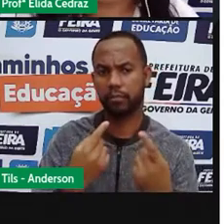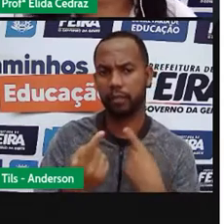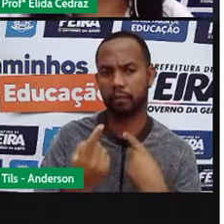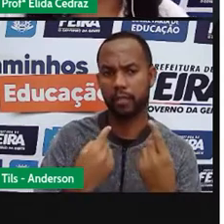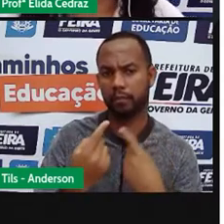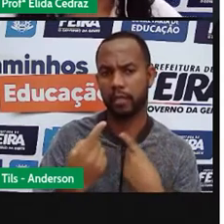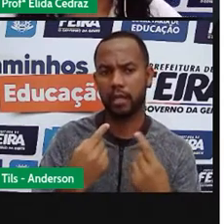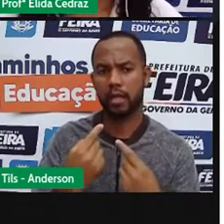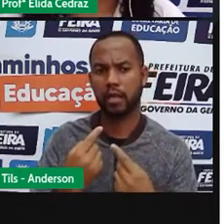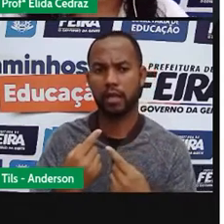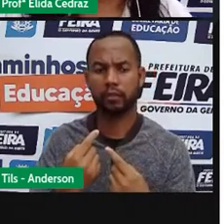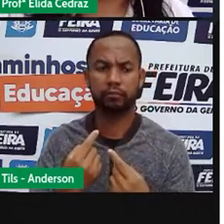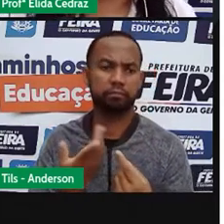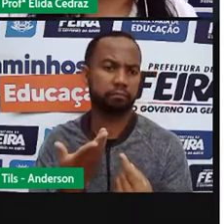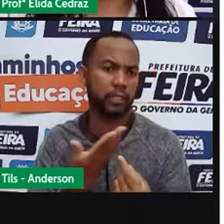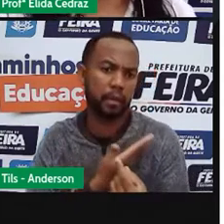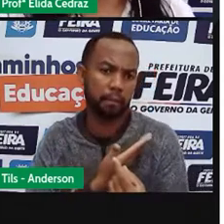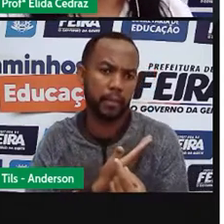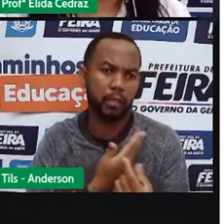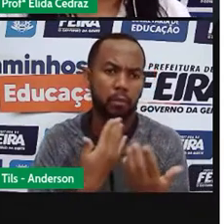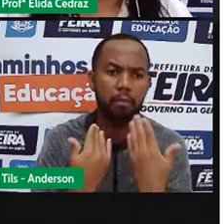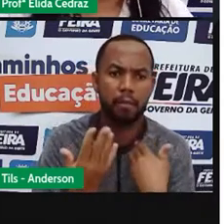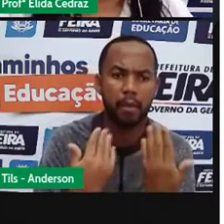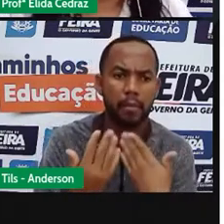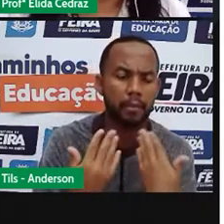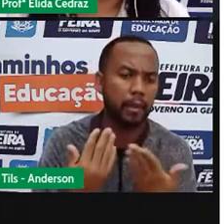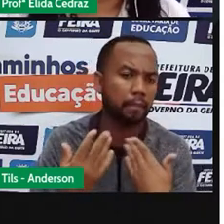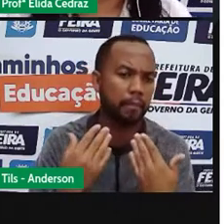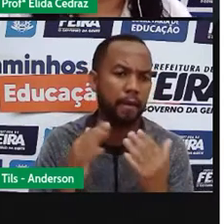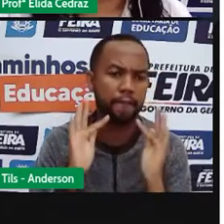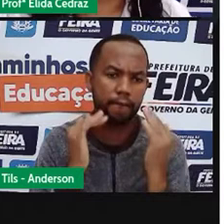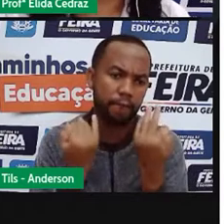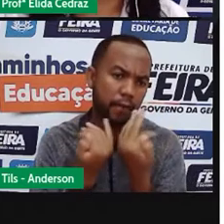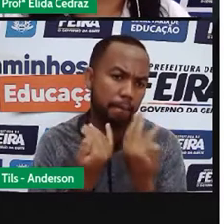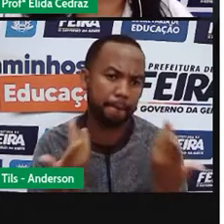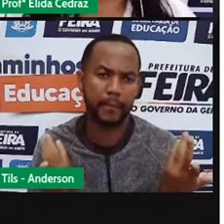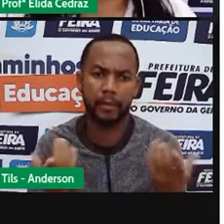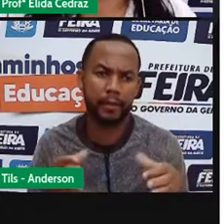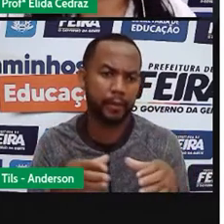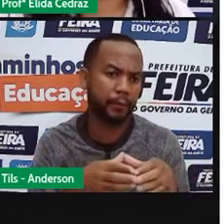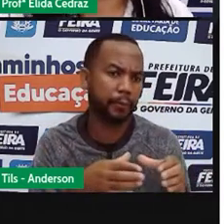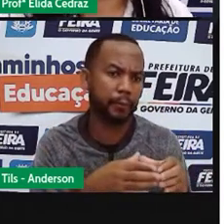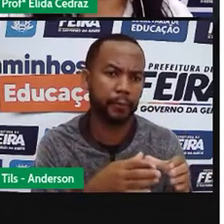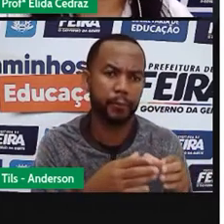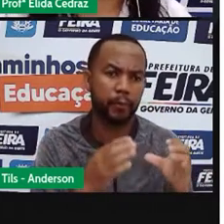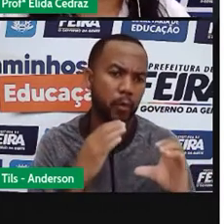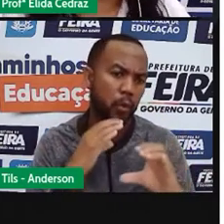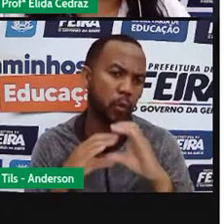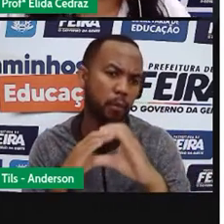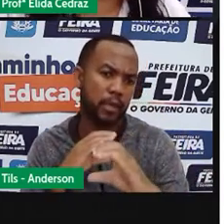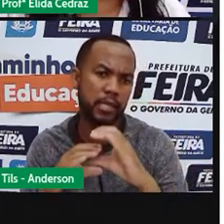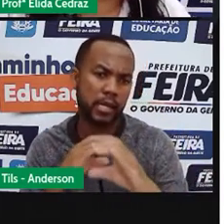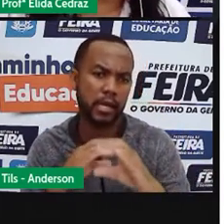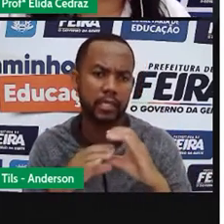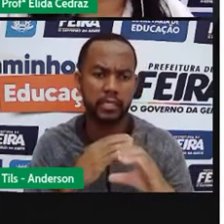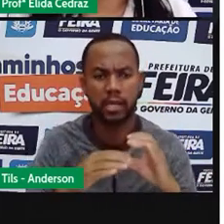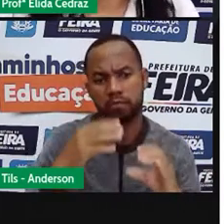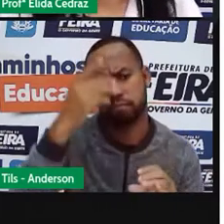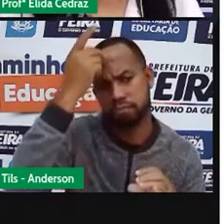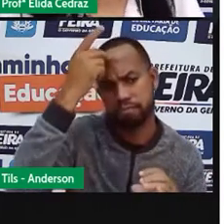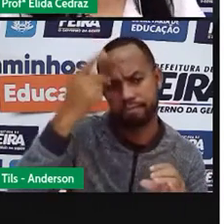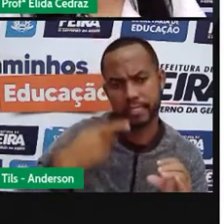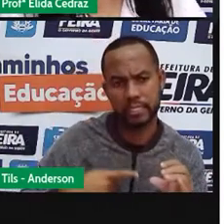um colega, com seus pais. Quando é entre pessoas, a comunicação a gente chama de individual.